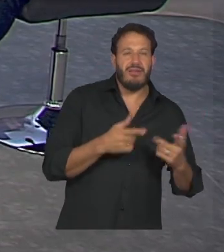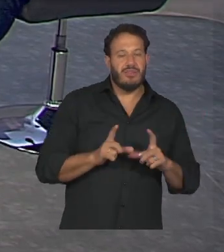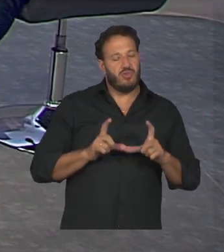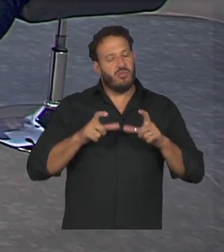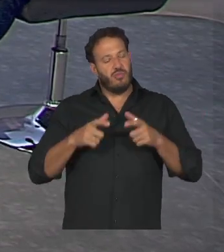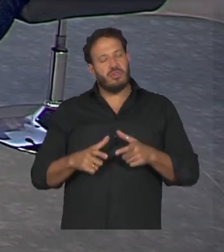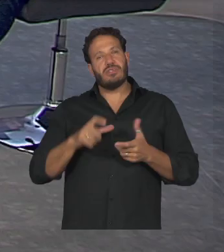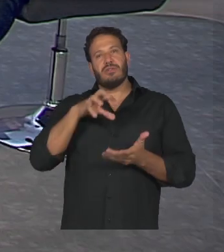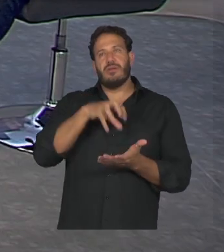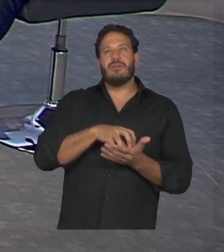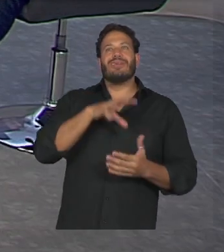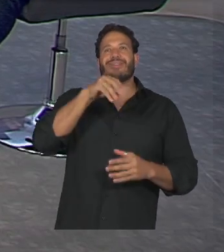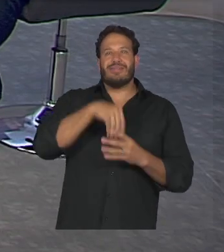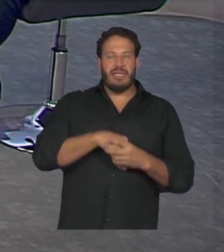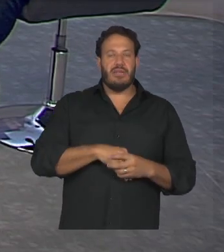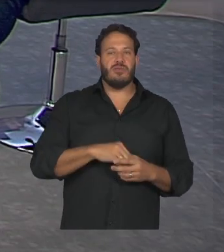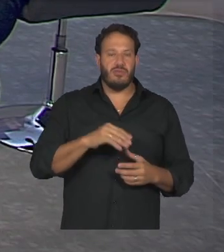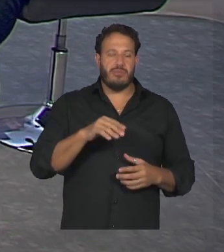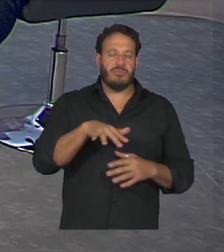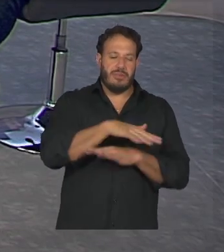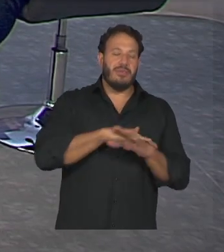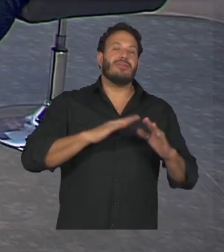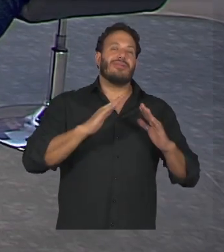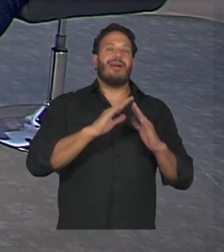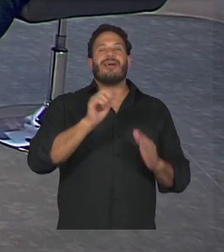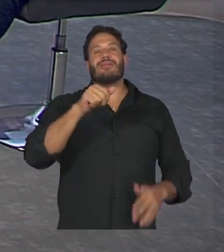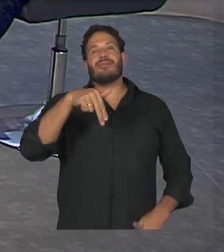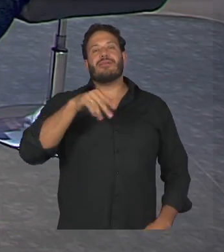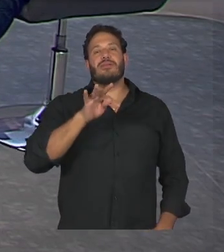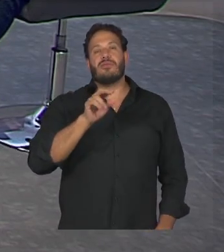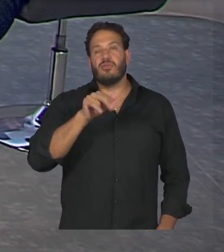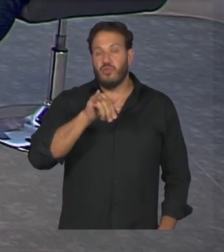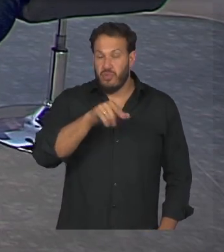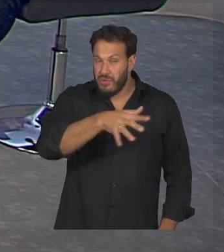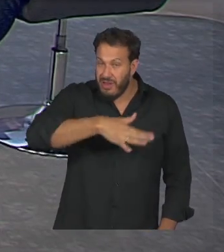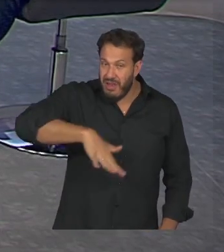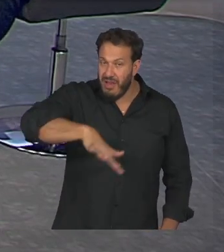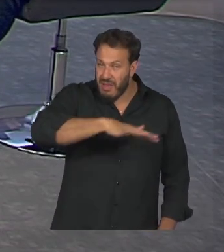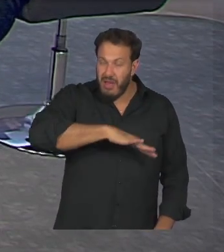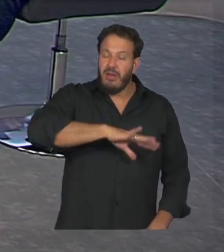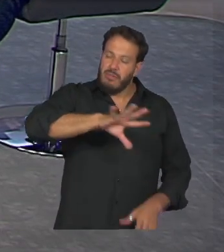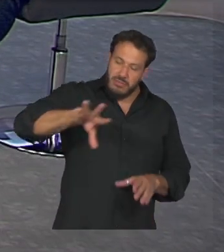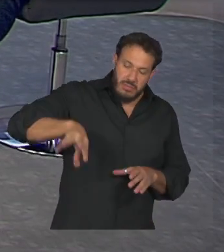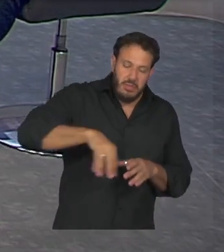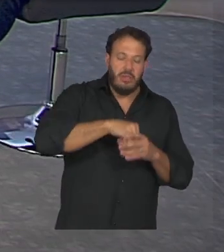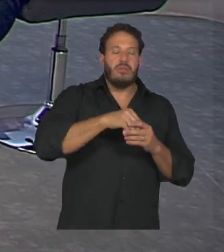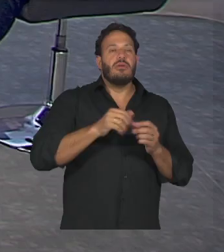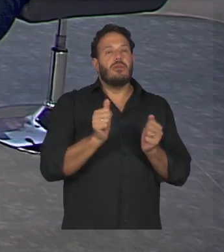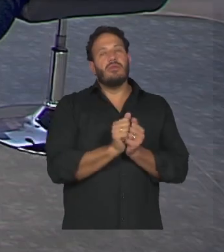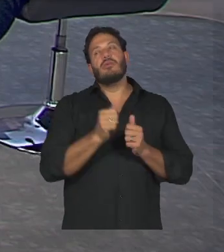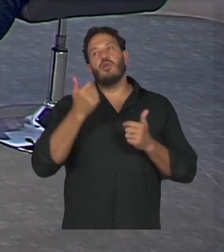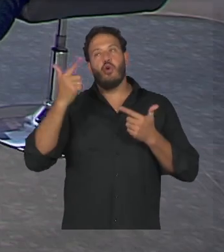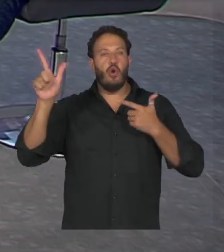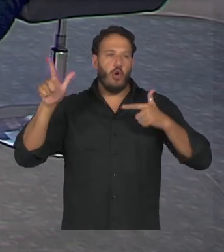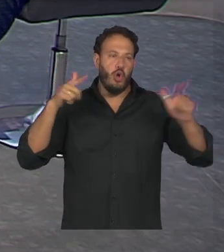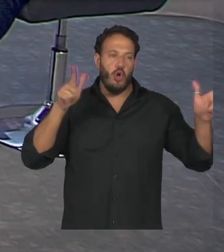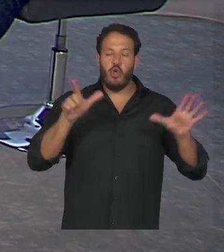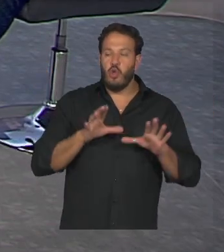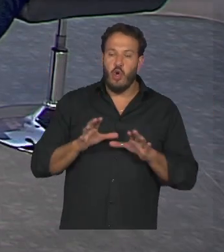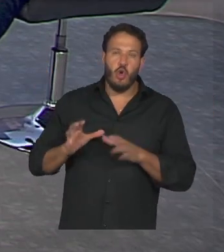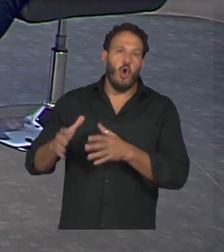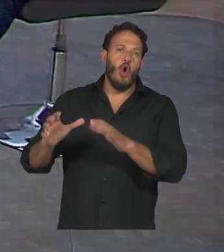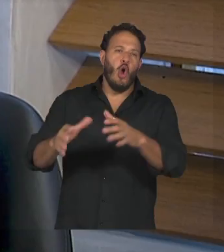relacionamento dentro do centro de Antônio e lá também a gente vai integrar outras comunidades por